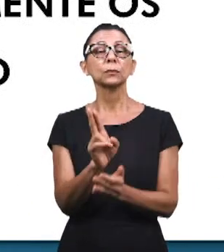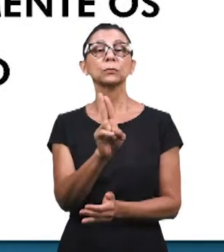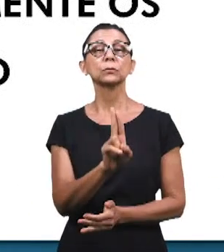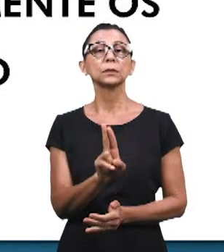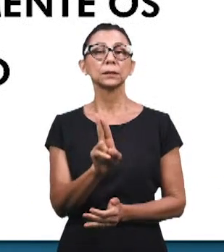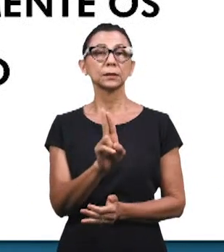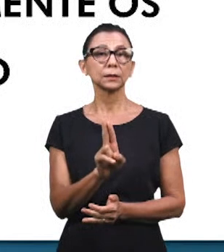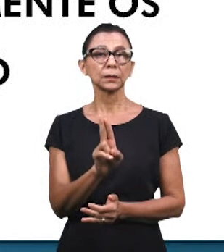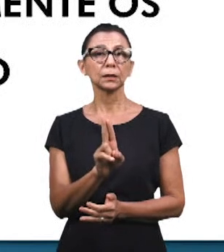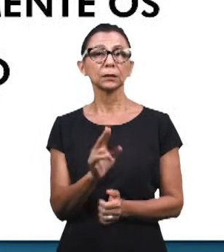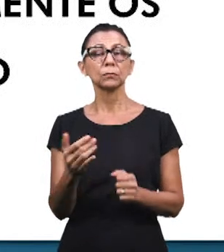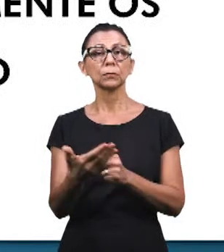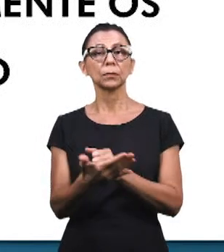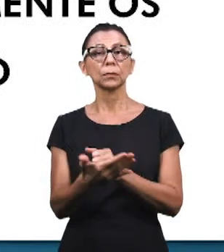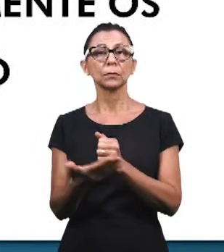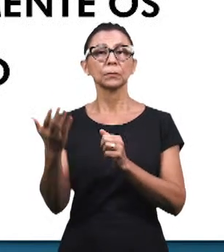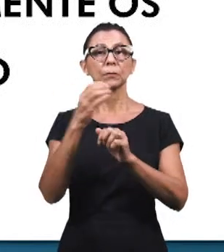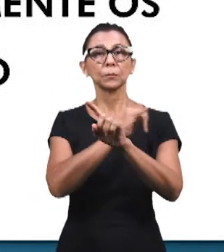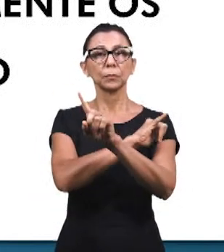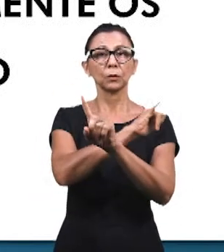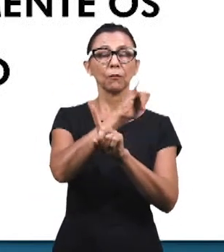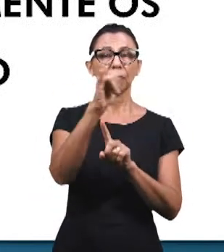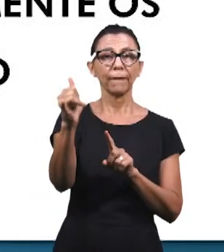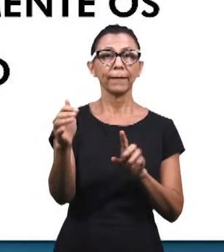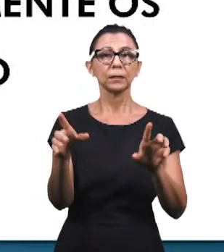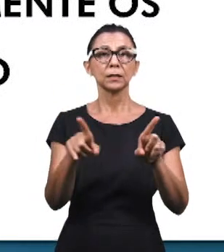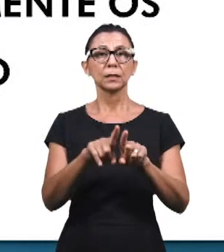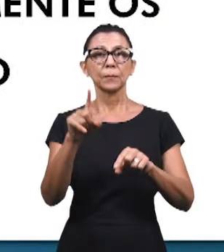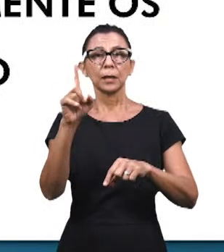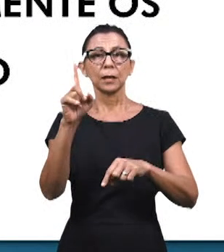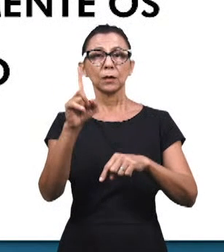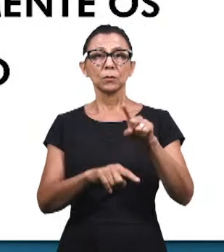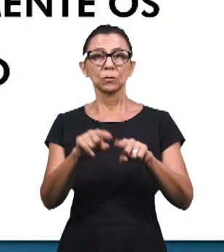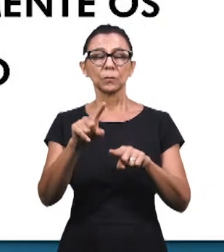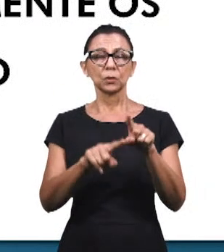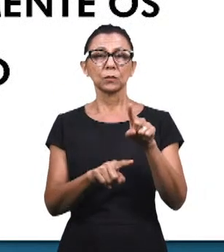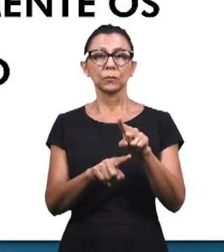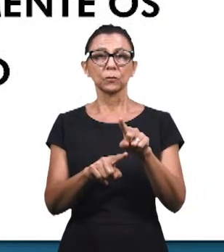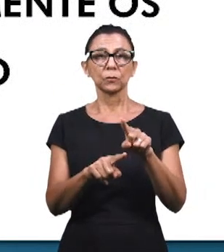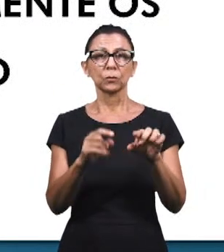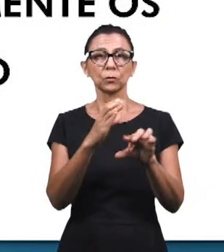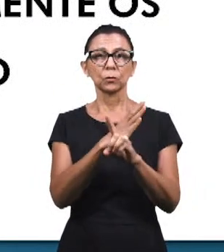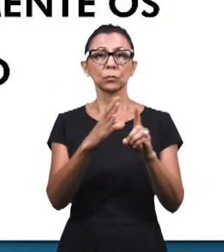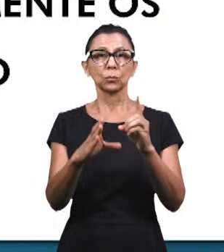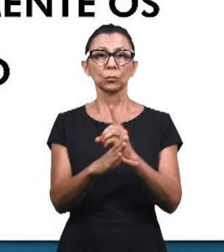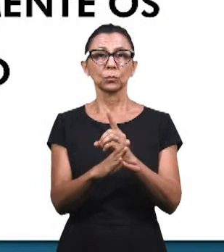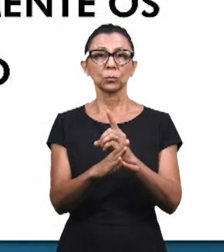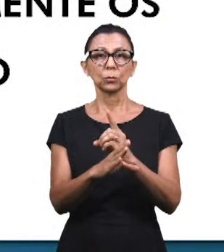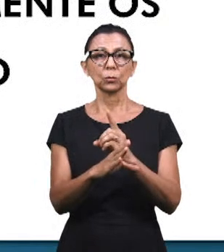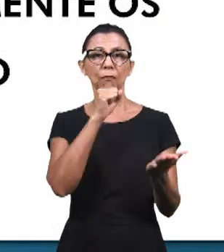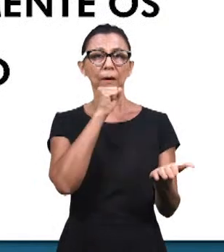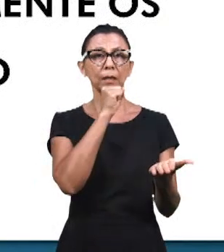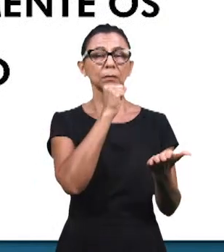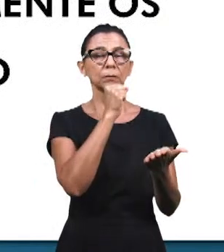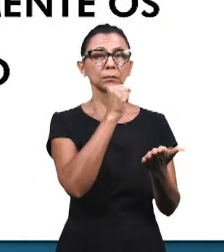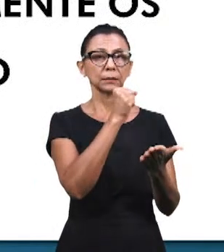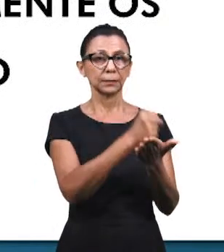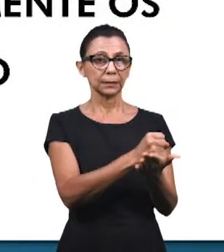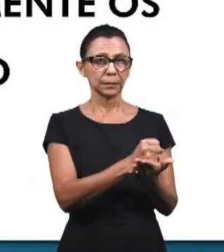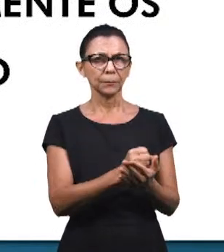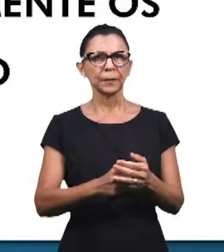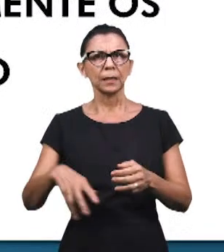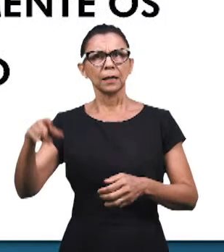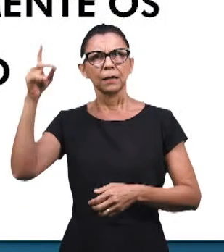a base profética e os elementos do culto do Velho Testamento? Lembramos dos